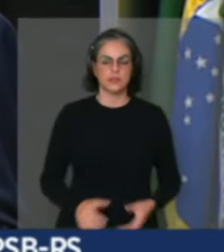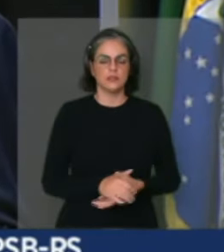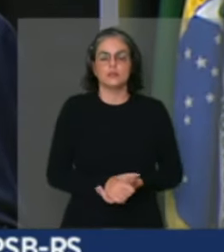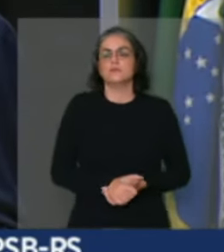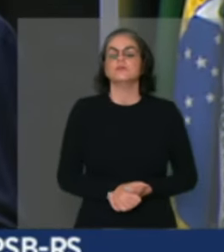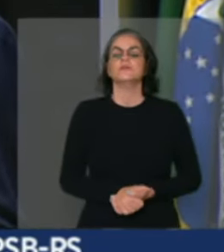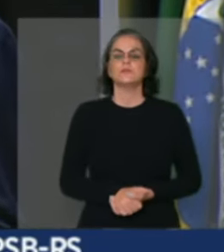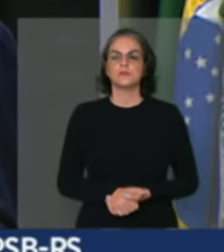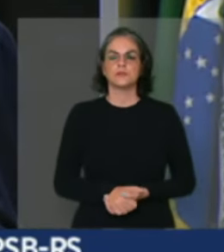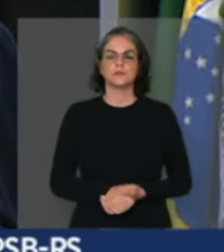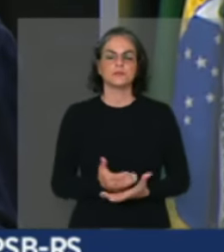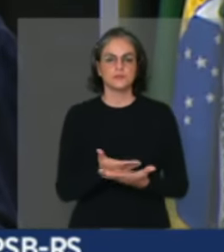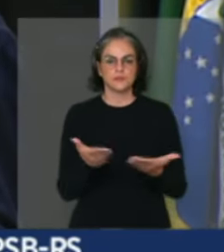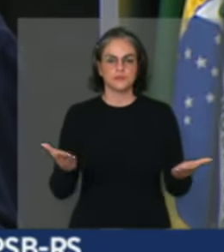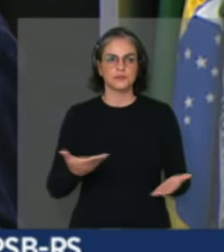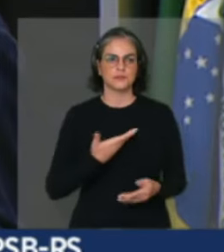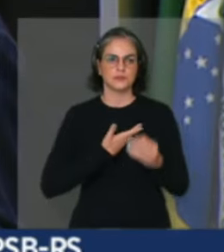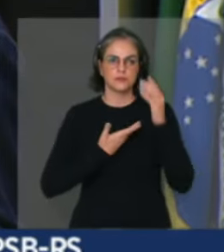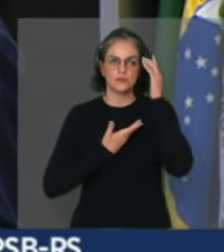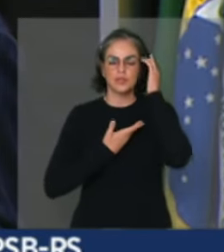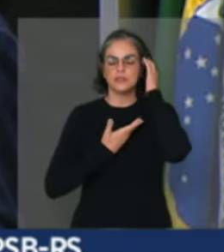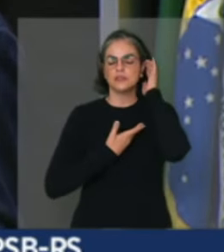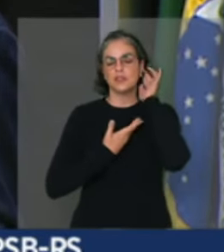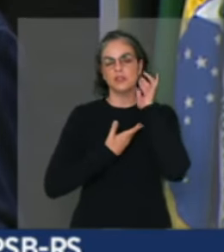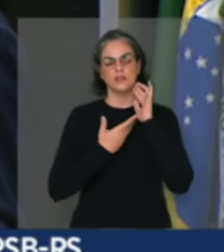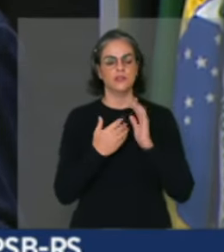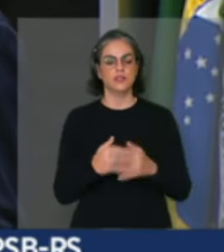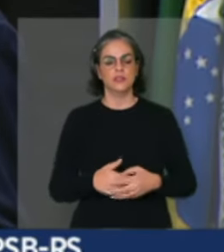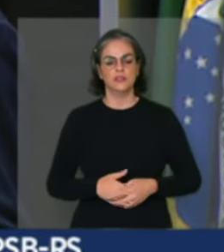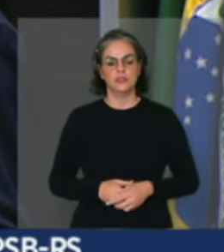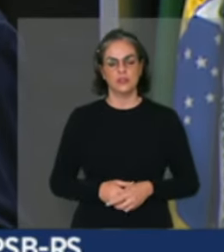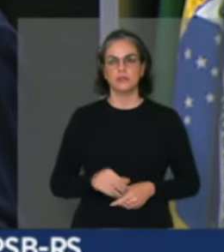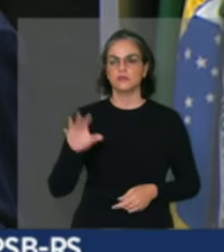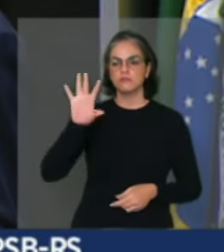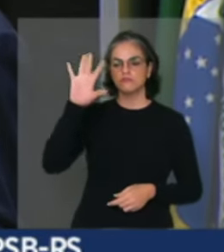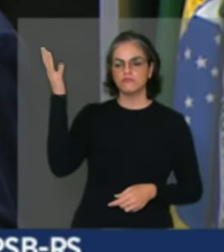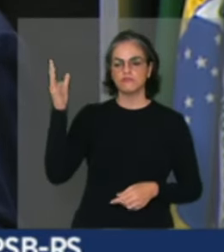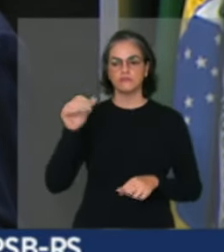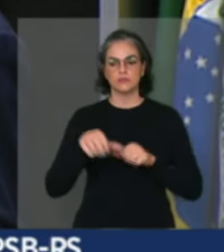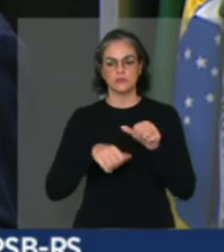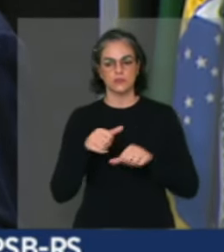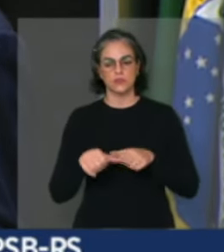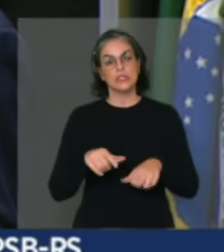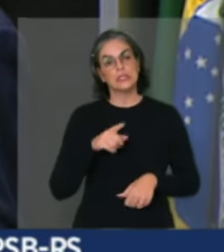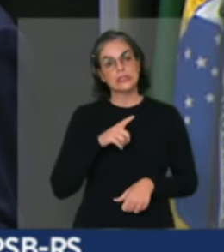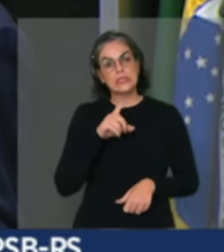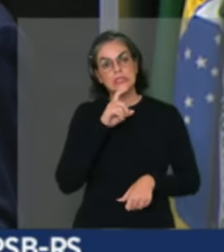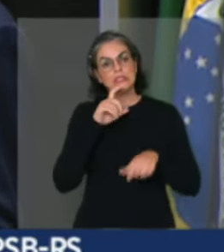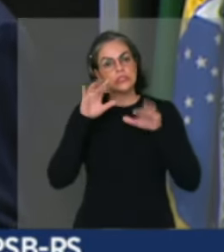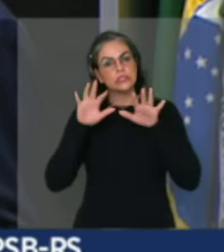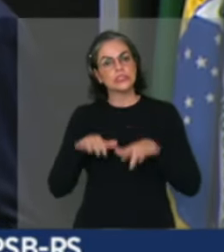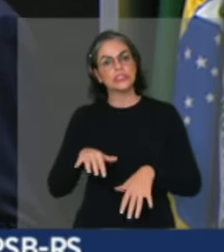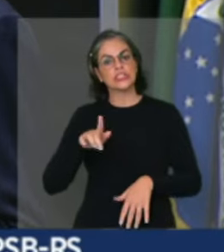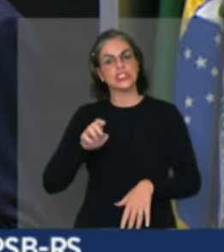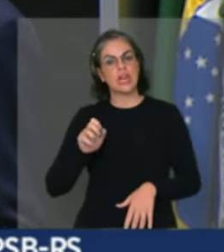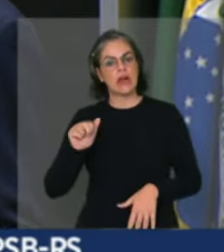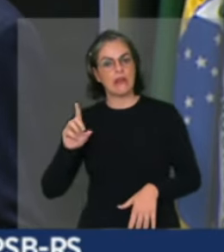as mudanças climáticas. É geada em Minas.